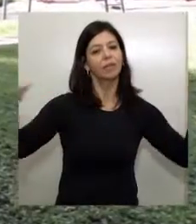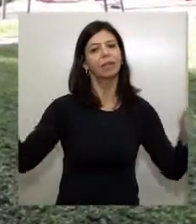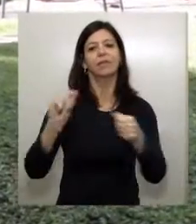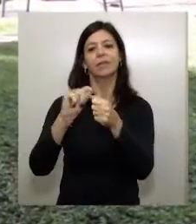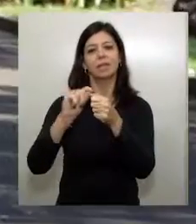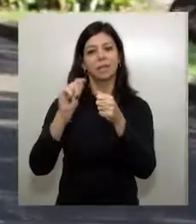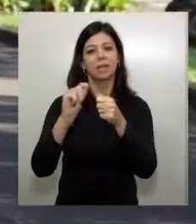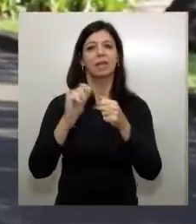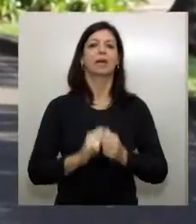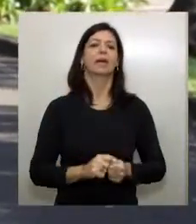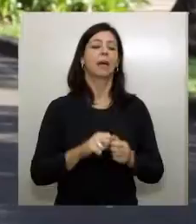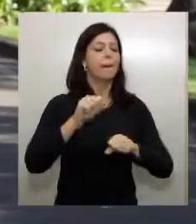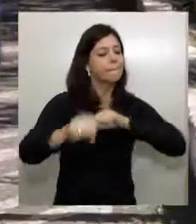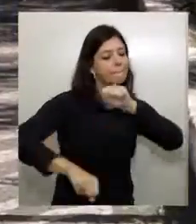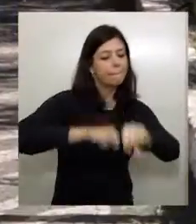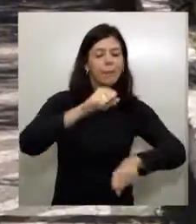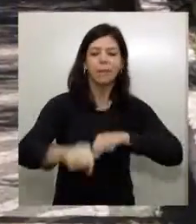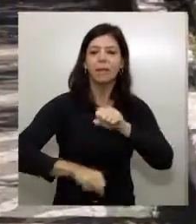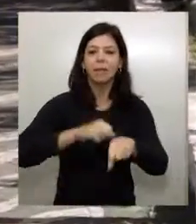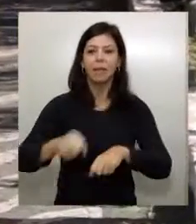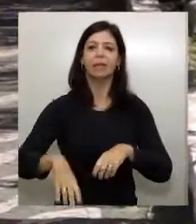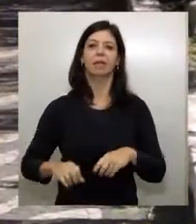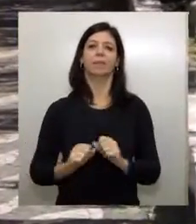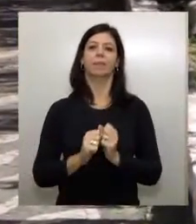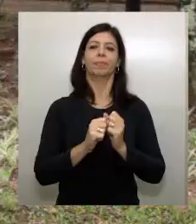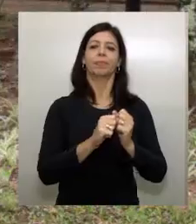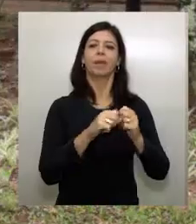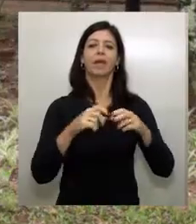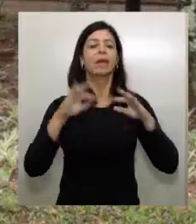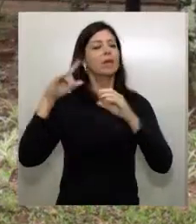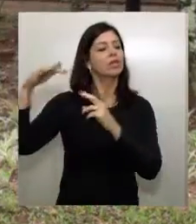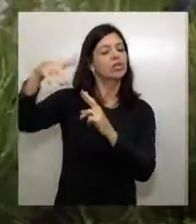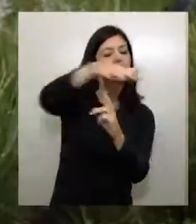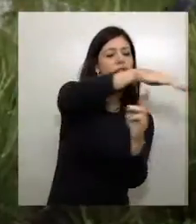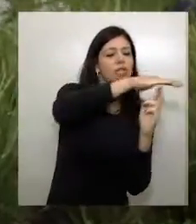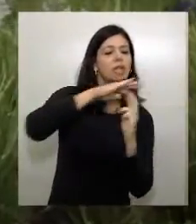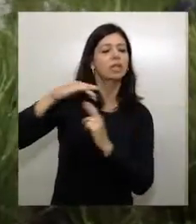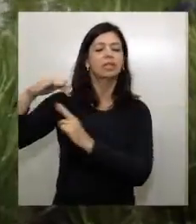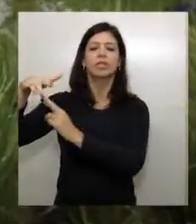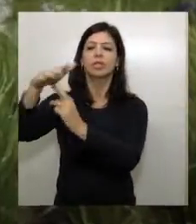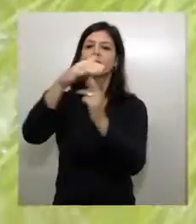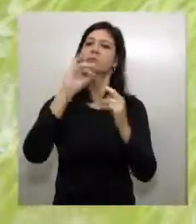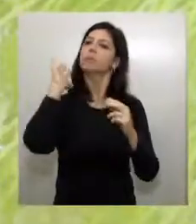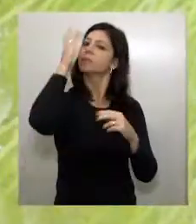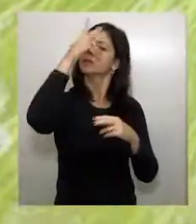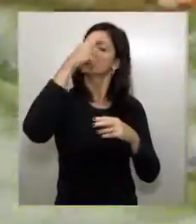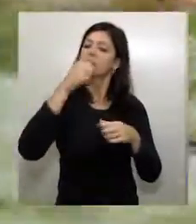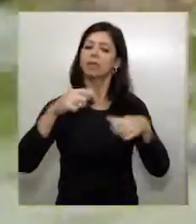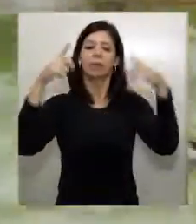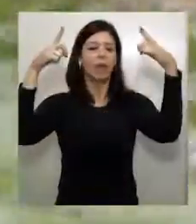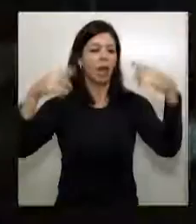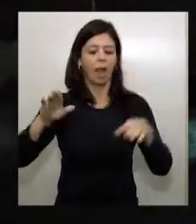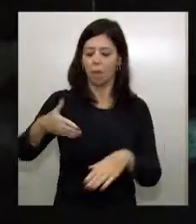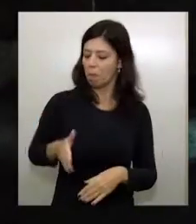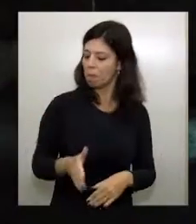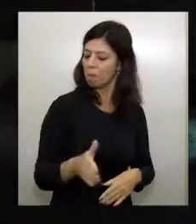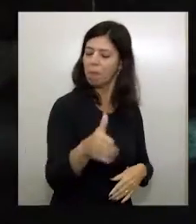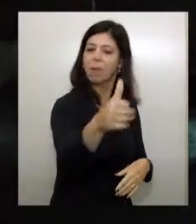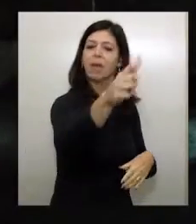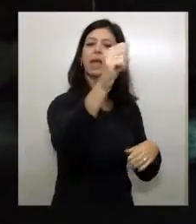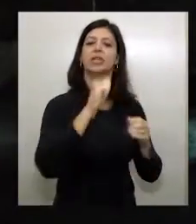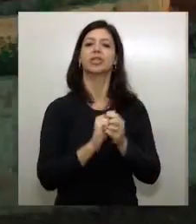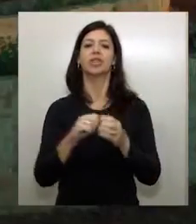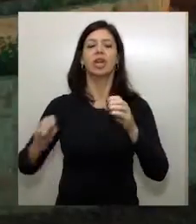no playground, na ciclovia para boas pedaladas. Num jardim maravilhoso, com lago de carpas, fonte